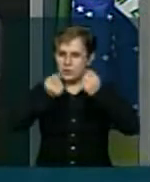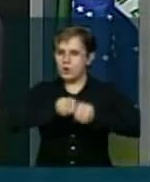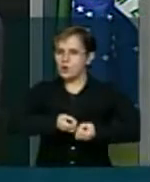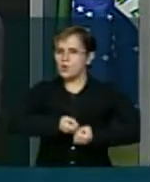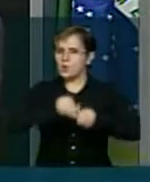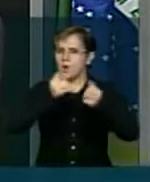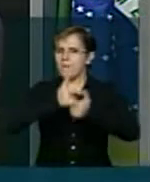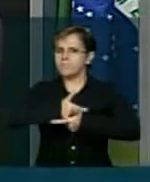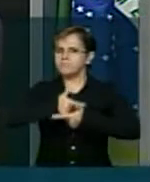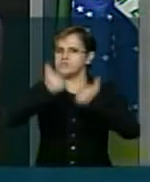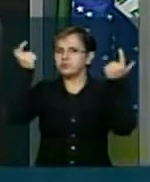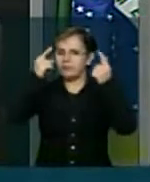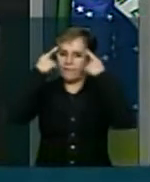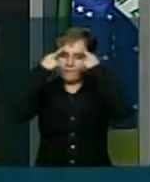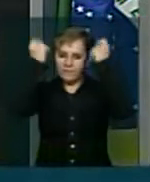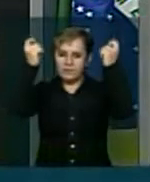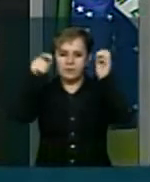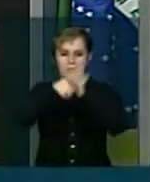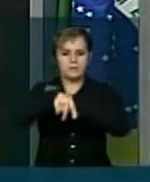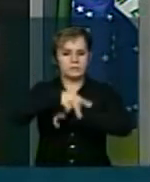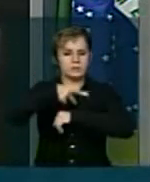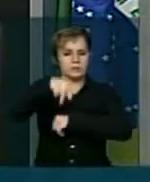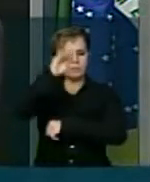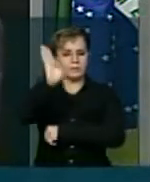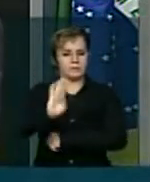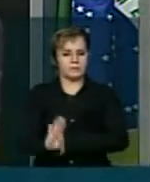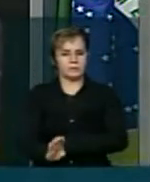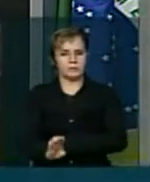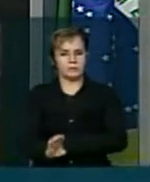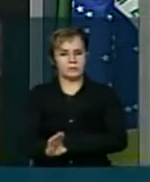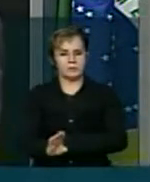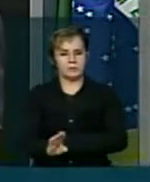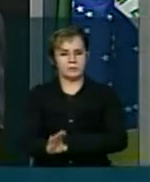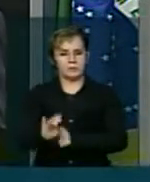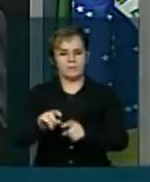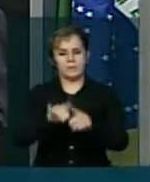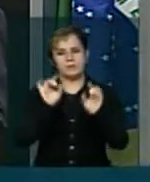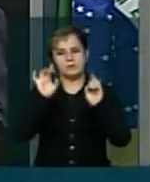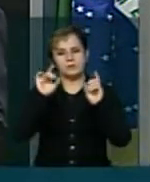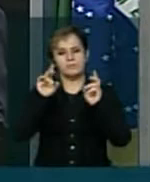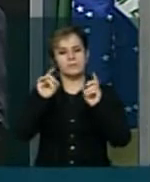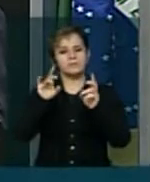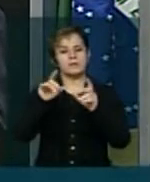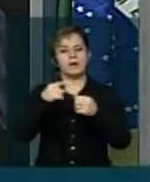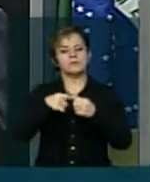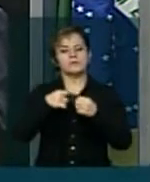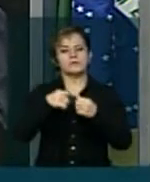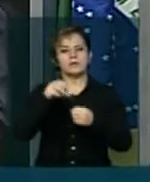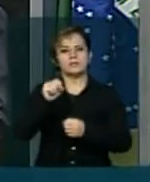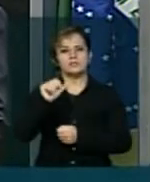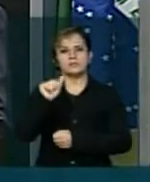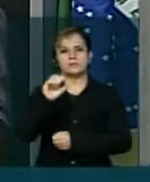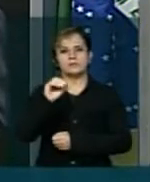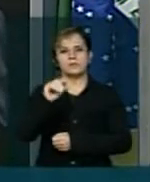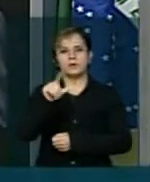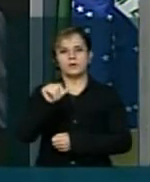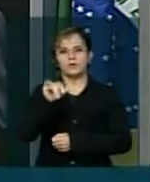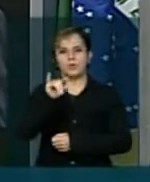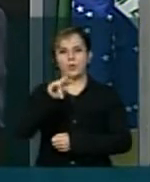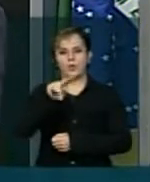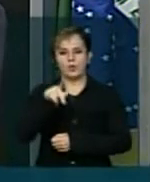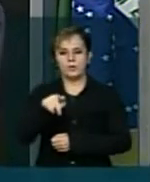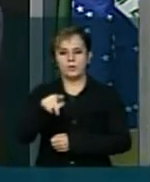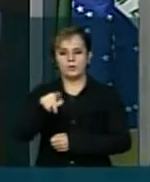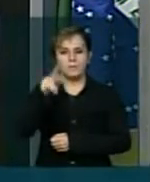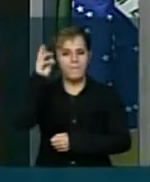em todo o país Mas em especial em São Luís do Maranhão Eu queria aqui fazer